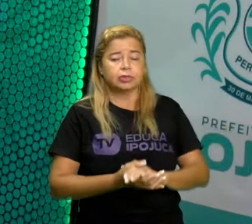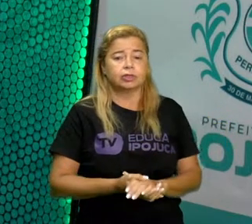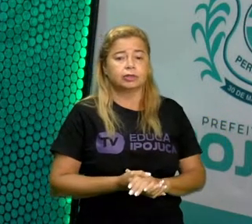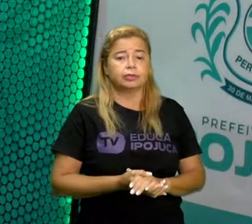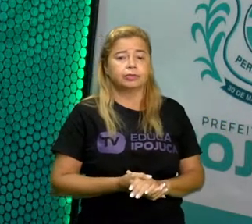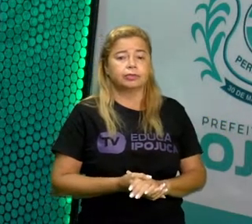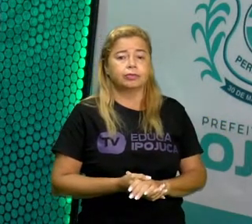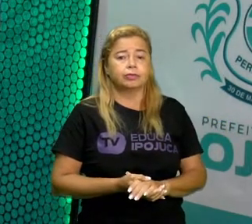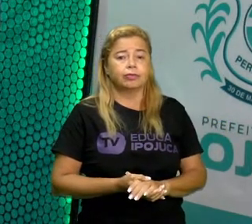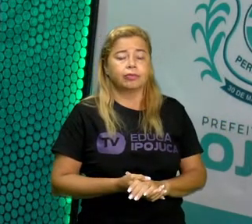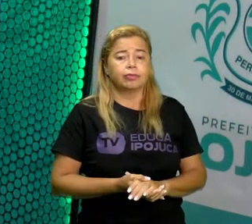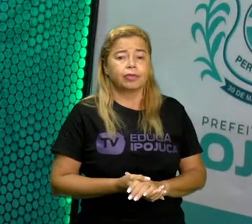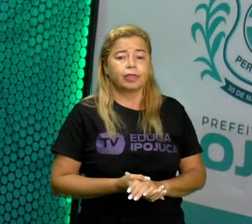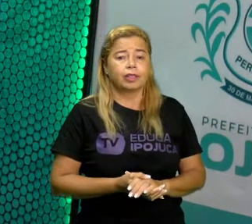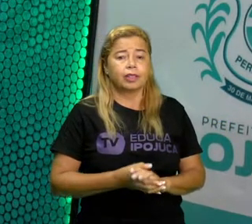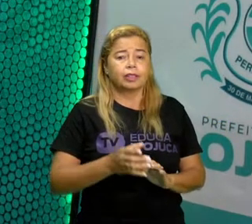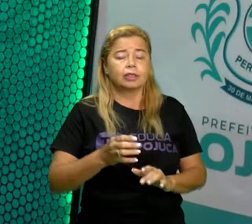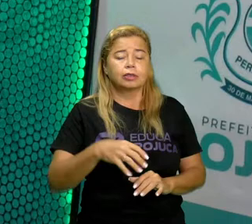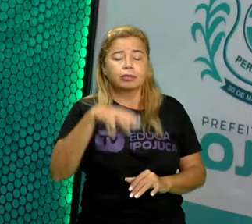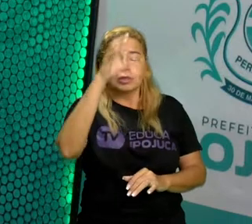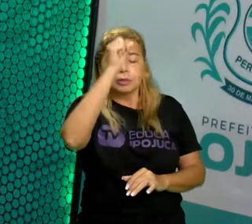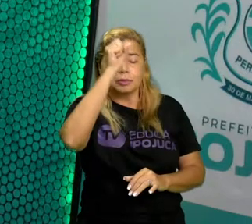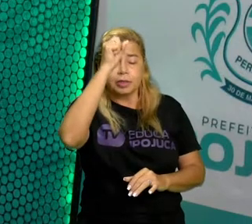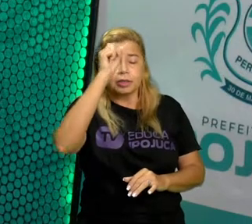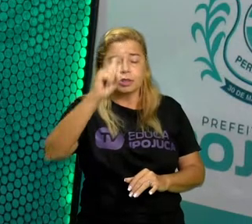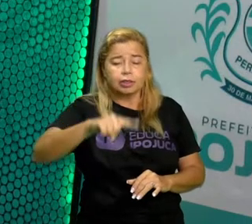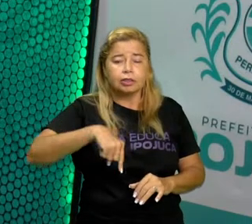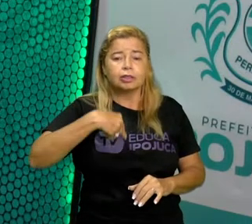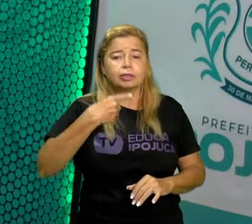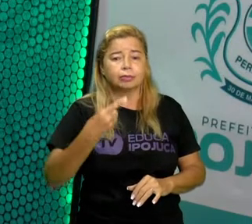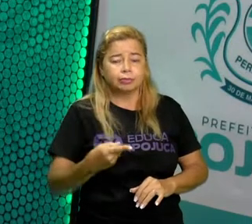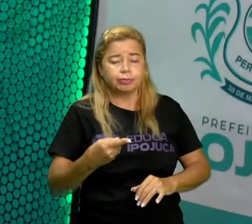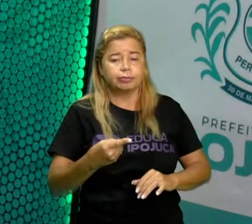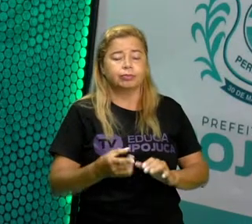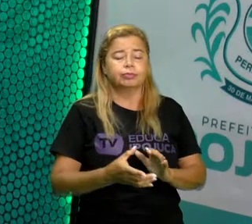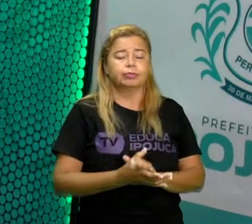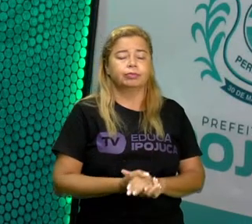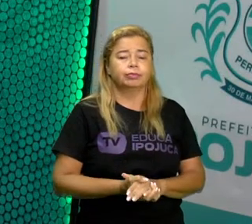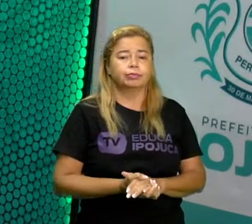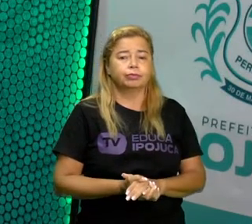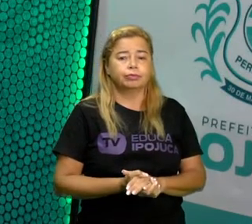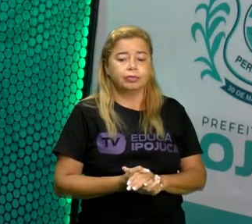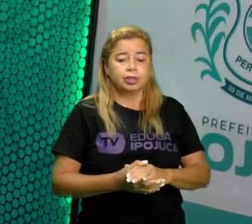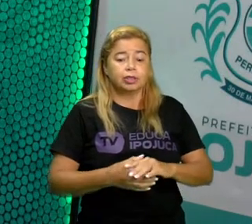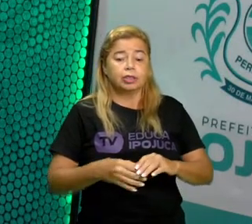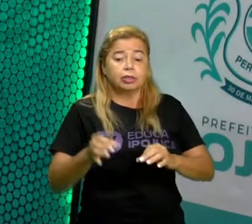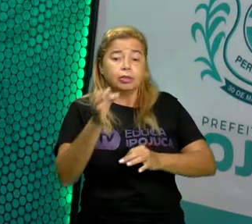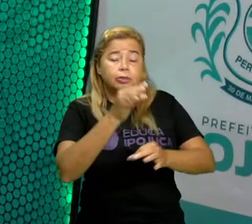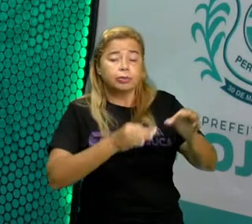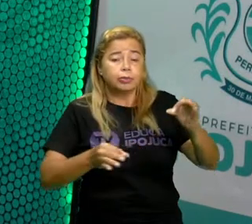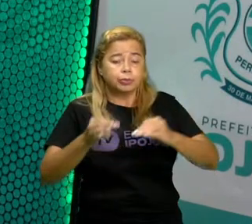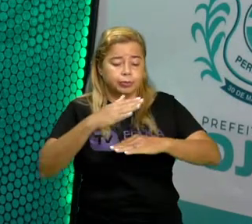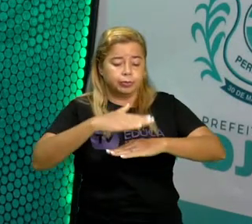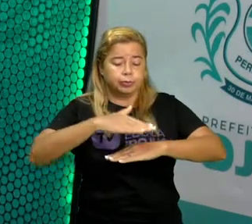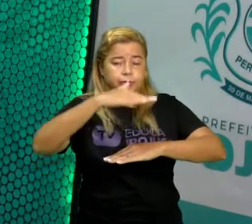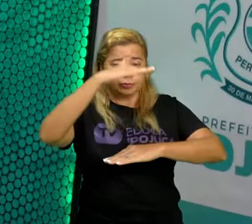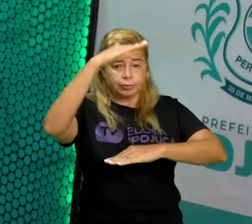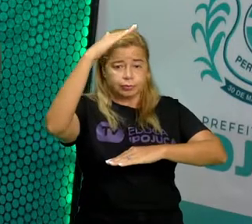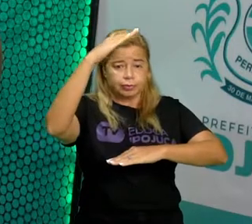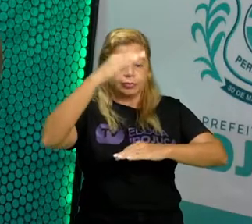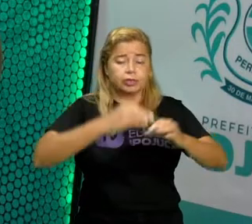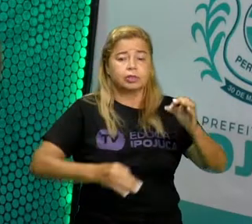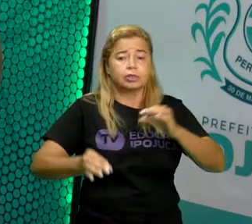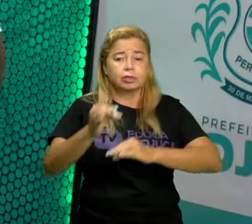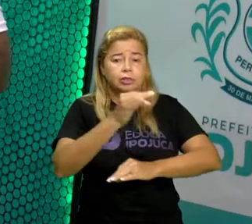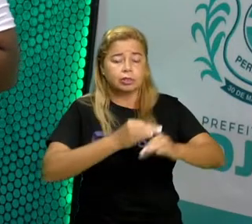tarde, pouquinho, vamos falar sobre isso. Ordem crescente e ordem decrescente. Mas